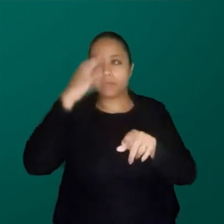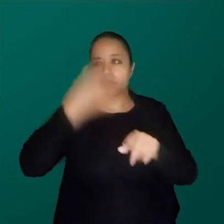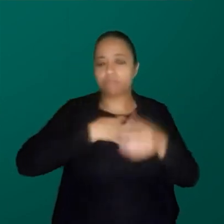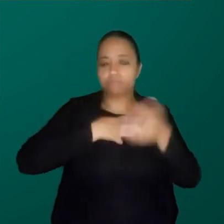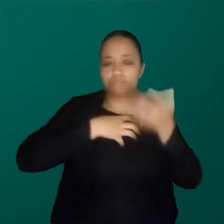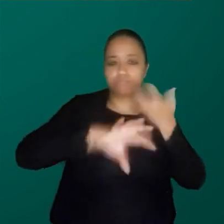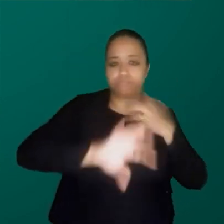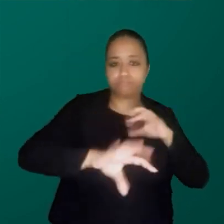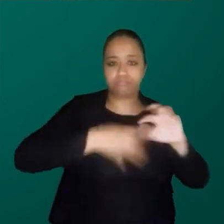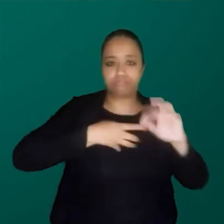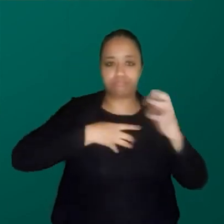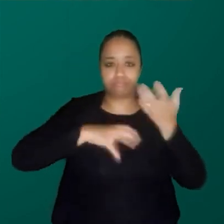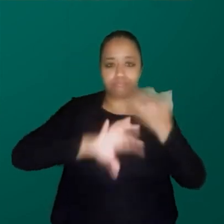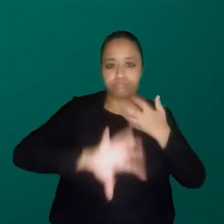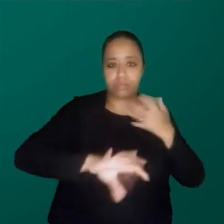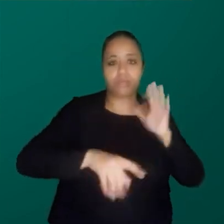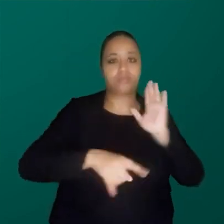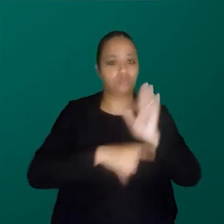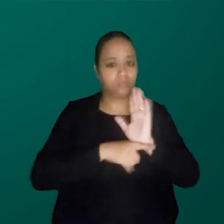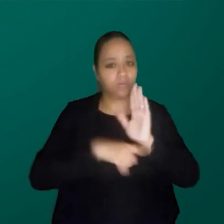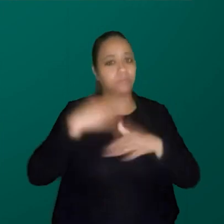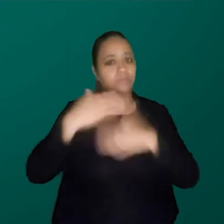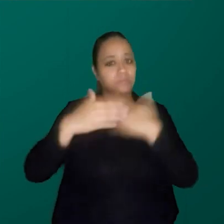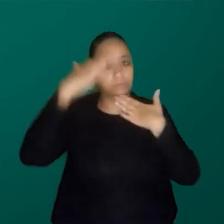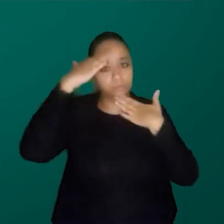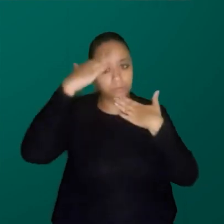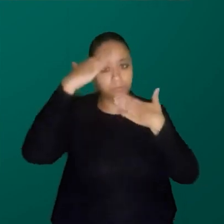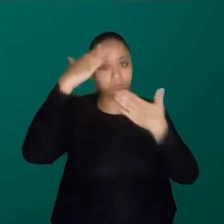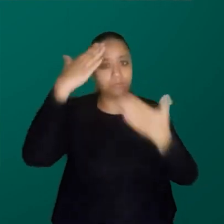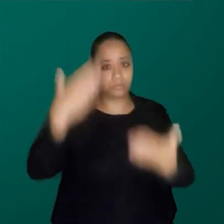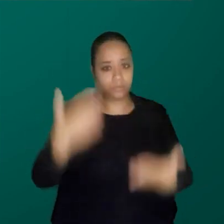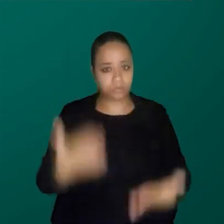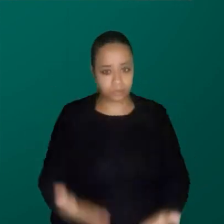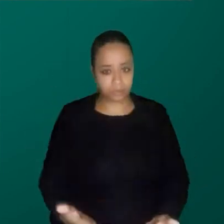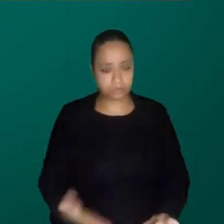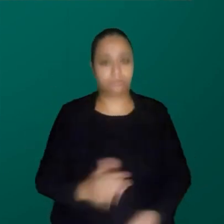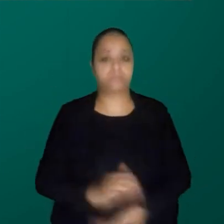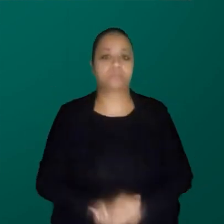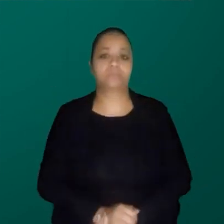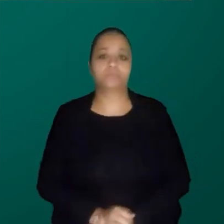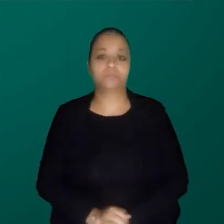para colaborar nesse processo. Então, assim, muito obrigada. É isso.